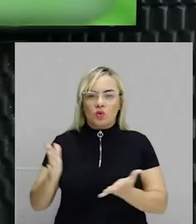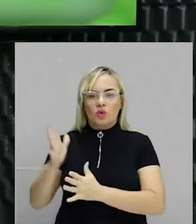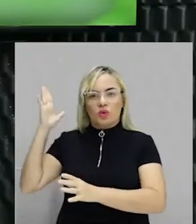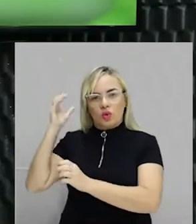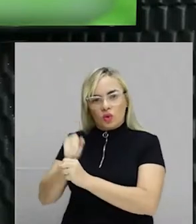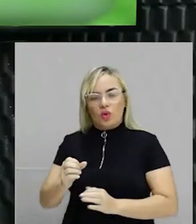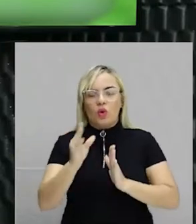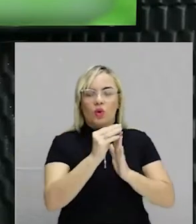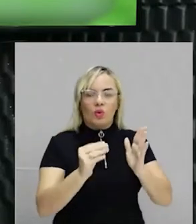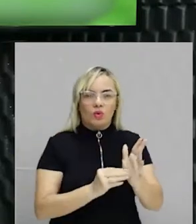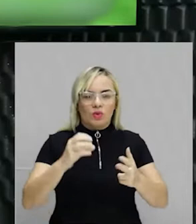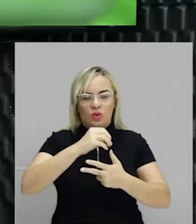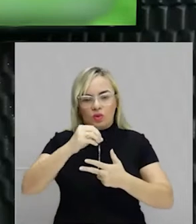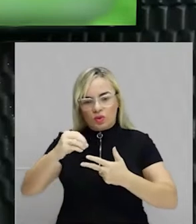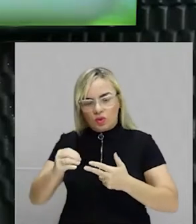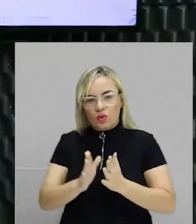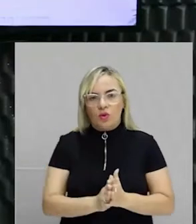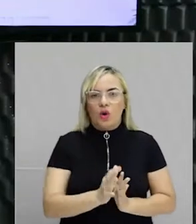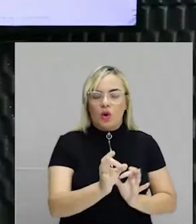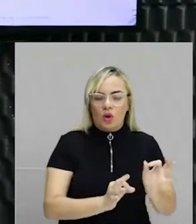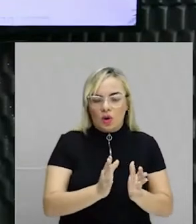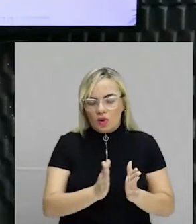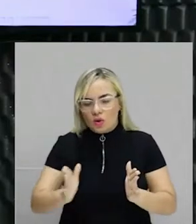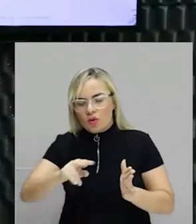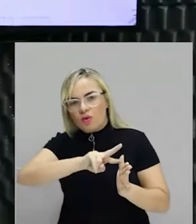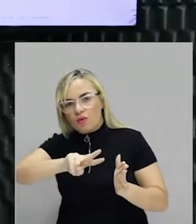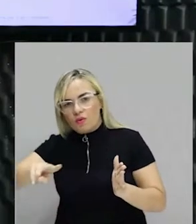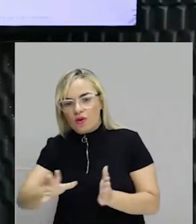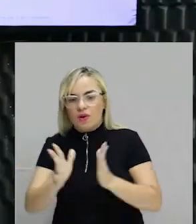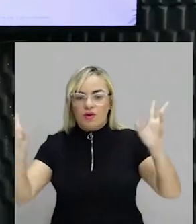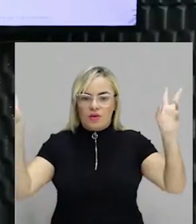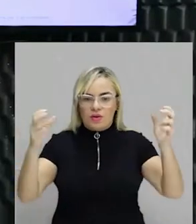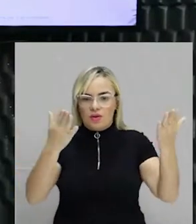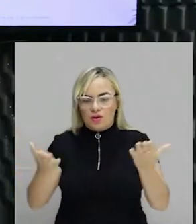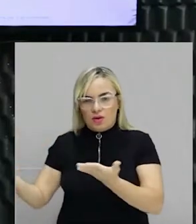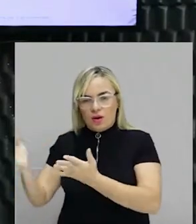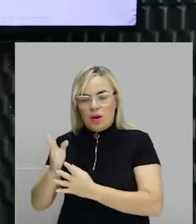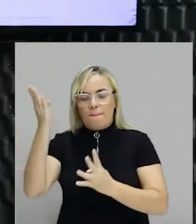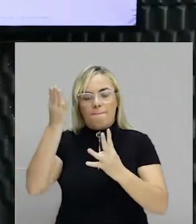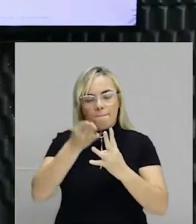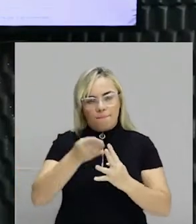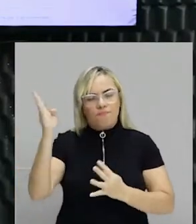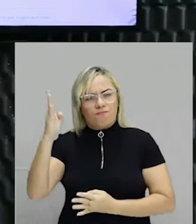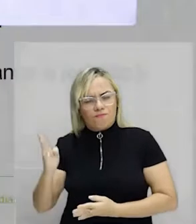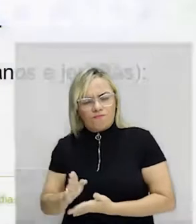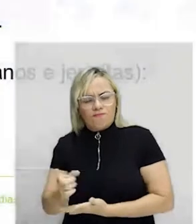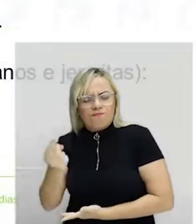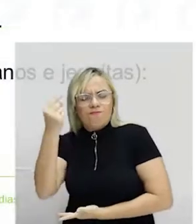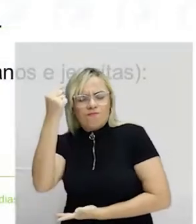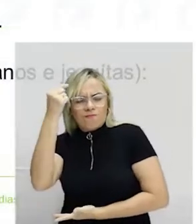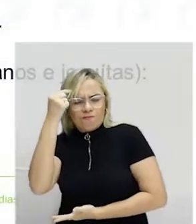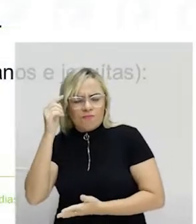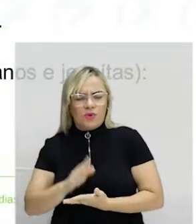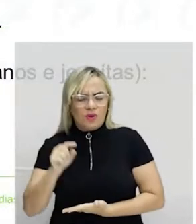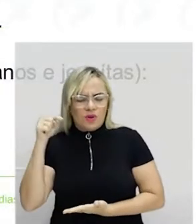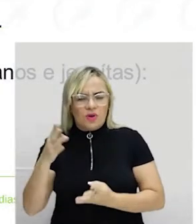E a gente vai dividir em vários tópicos. O nosso primeiro tópico é Barroco Brasileiro. Bom, para a gente ter uma noção do que é o Barroco Brasileiro, tem um